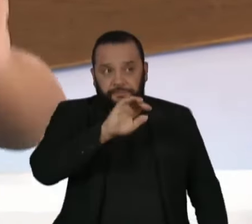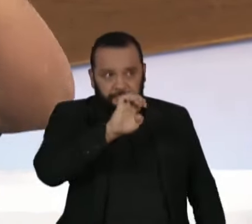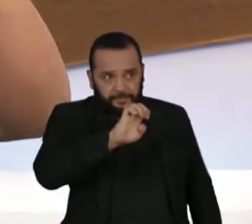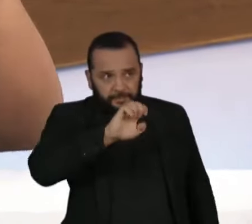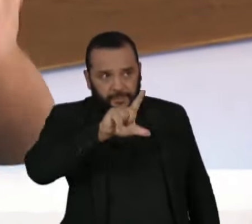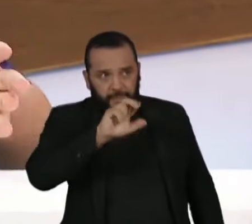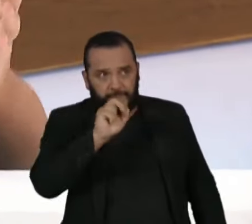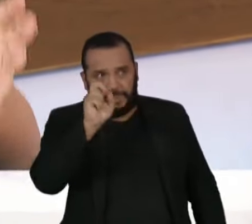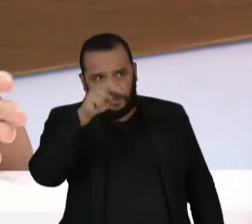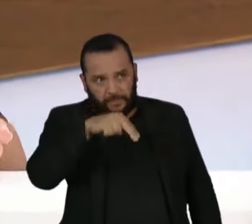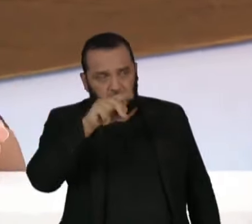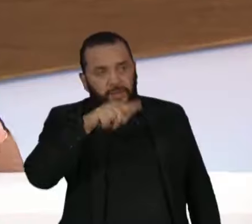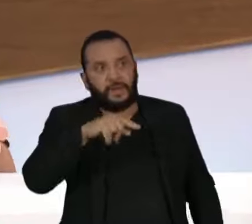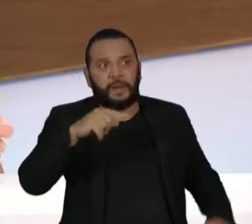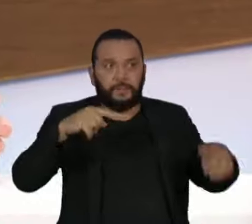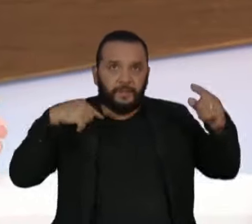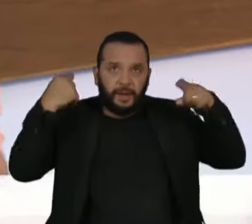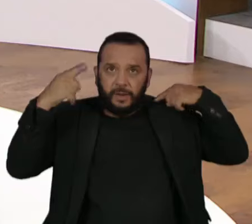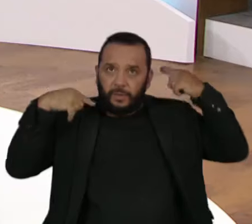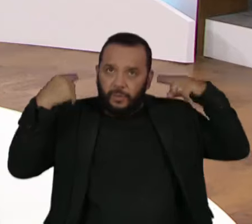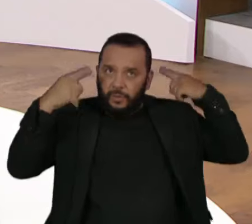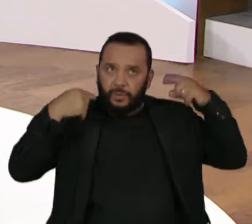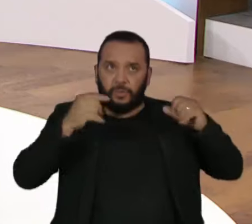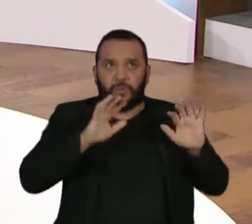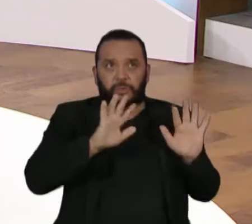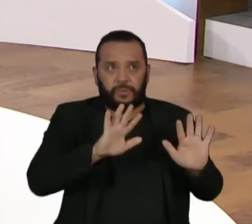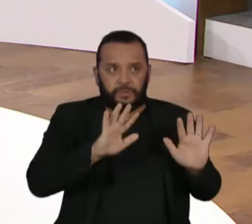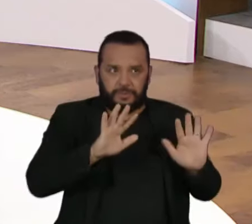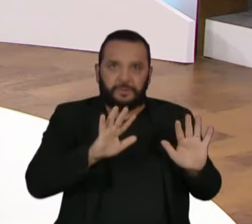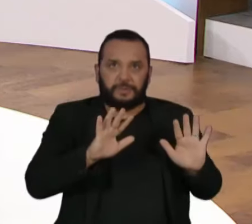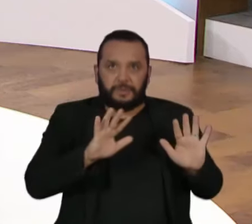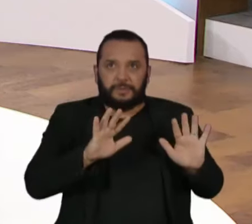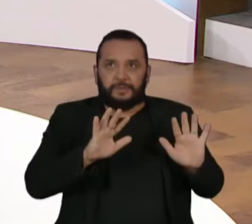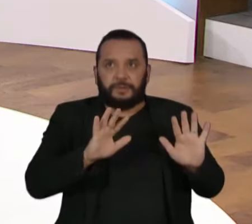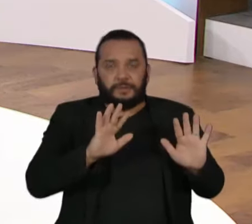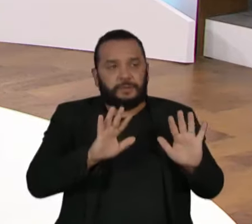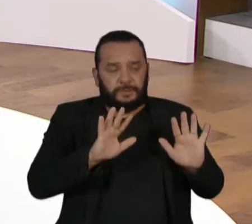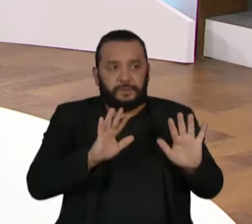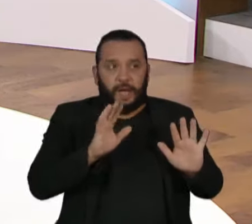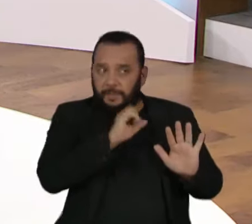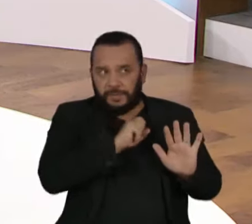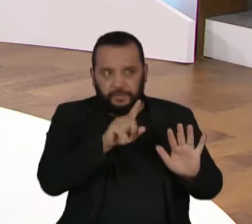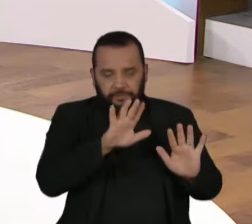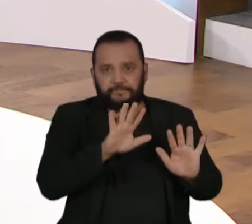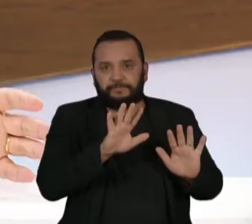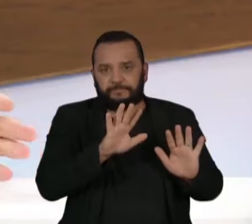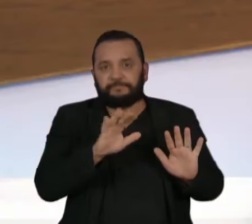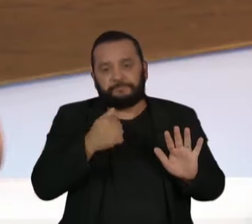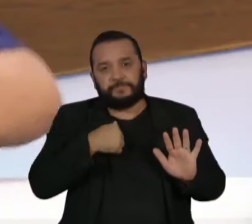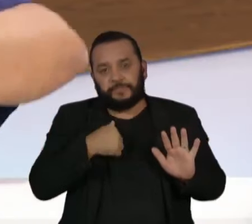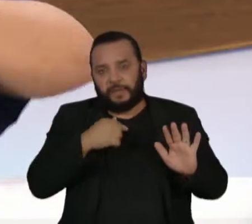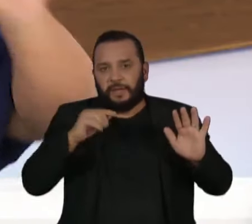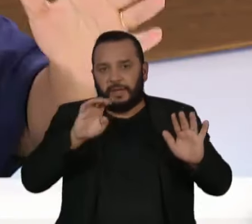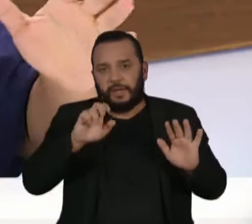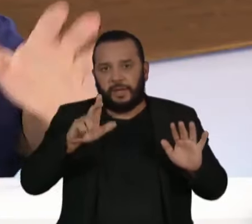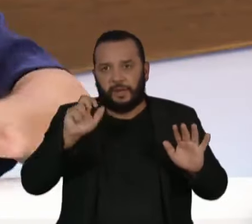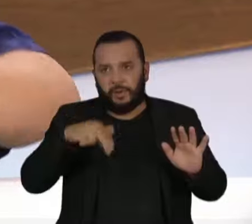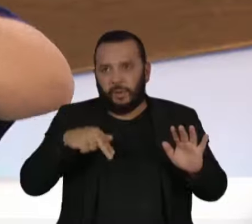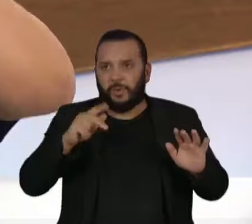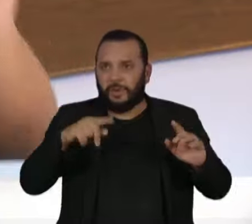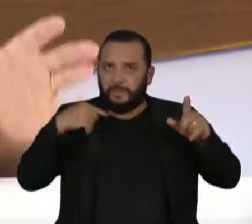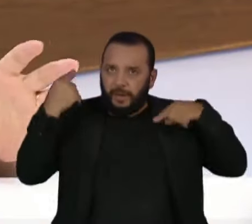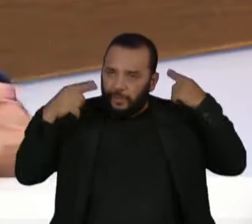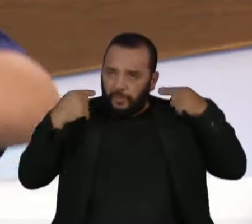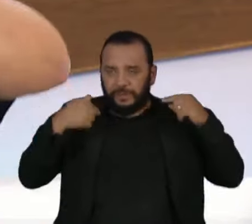usar o Elon Musk, que é um maluco certificado. isso só não pode concentrar muito o debate, a roda precisa girar. Um maluco certificado. A gente sabe que ele fala muita